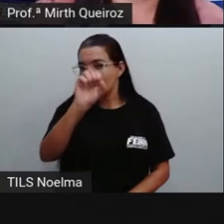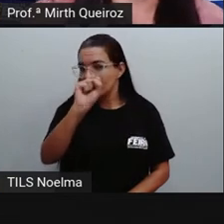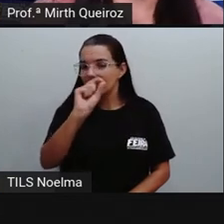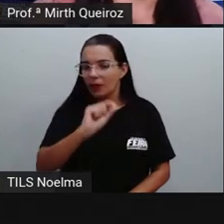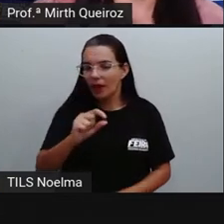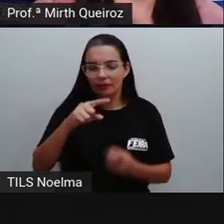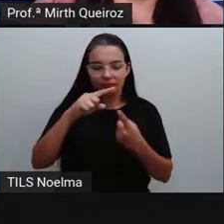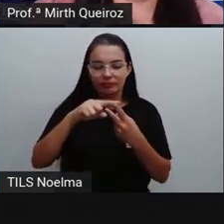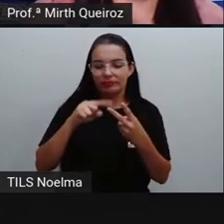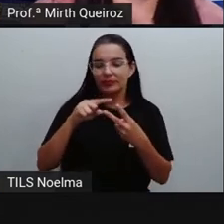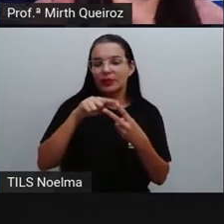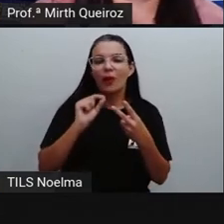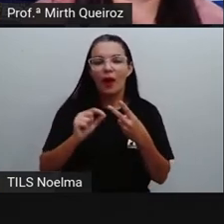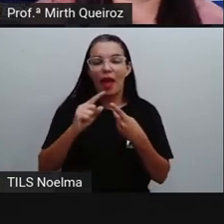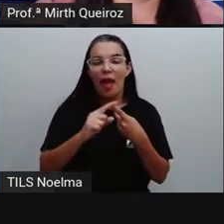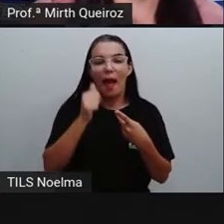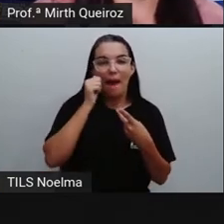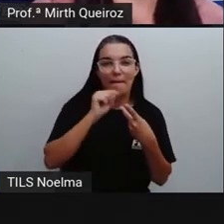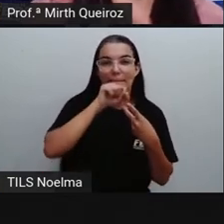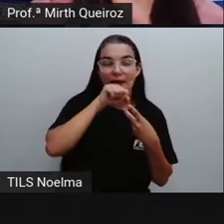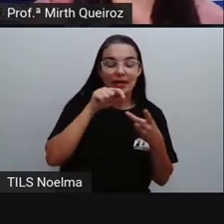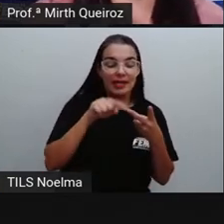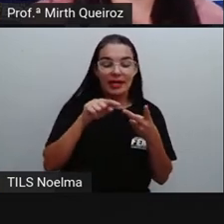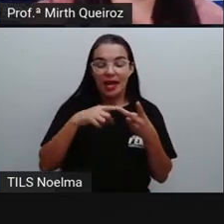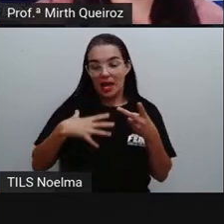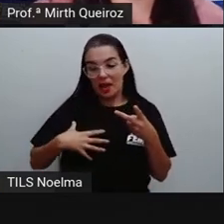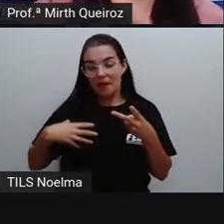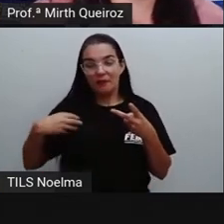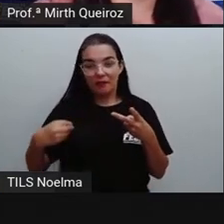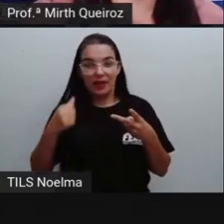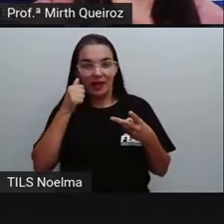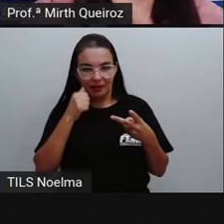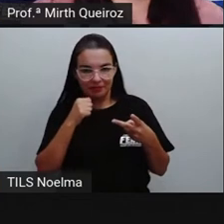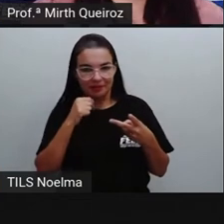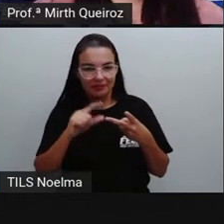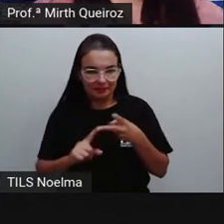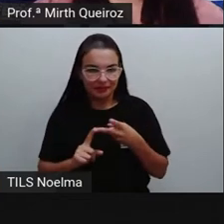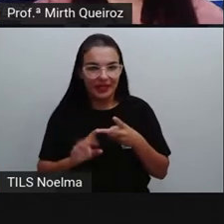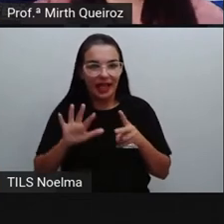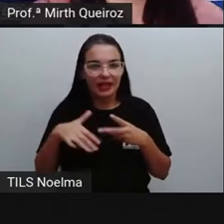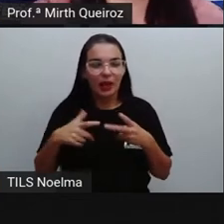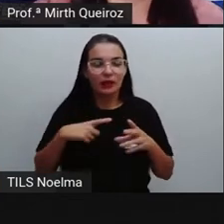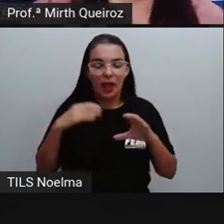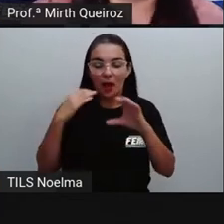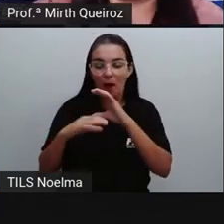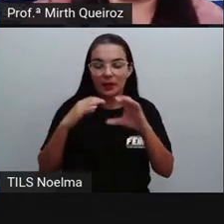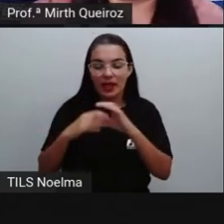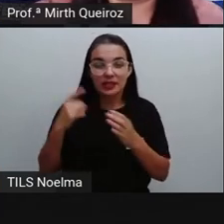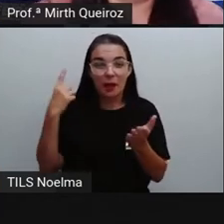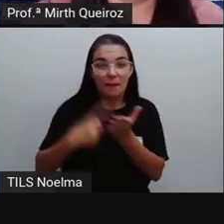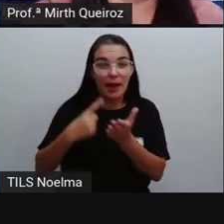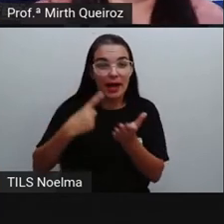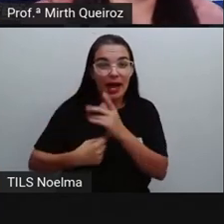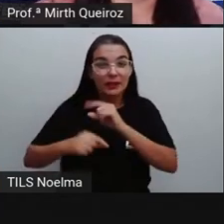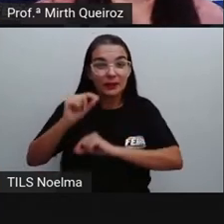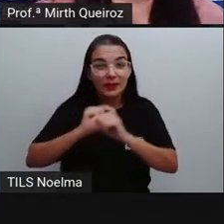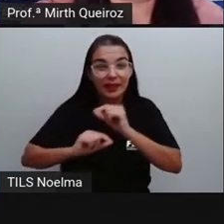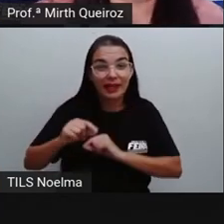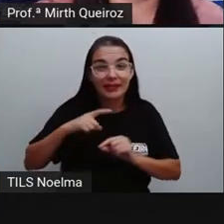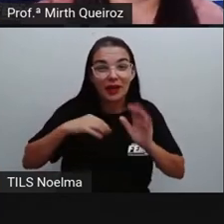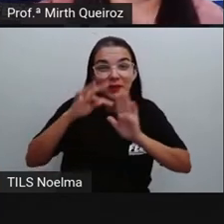mãe e a filha. A comunicação estabelece marcada por elementos de contexto familiar